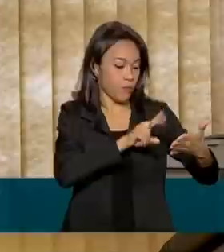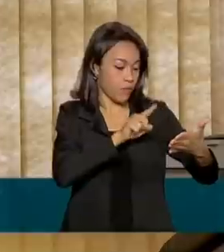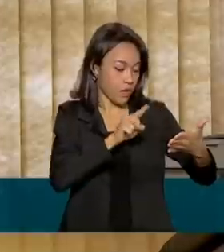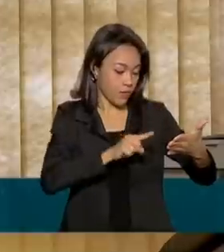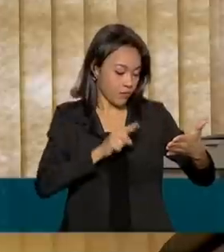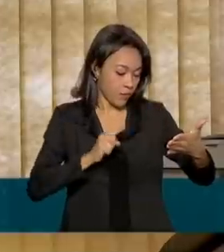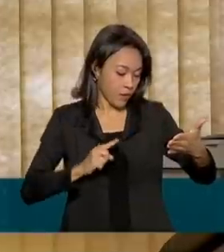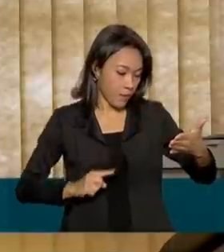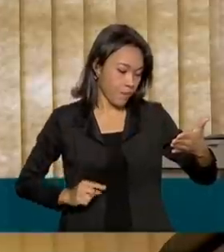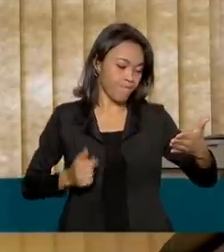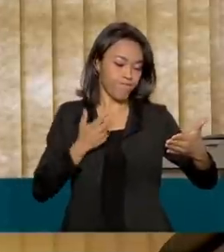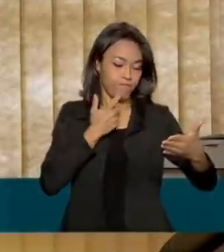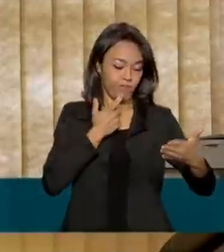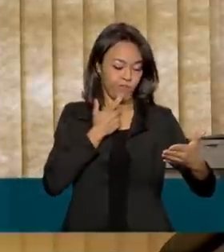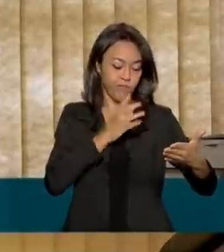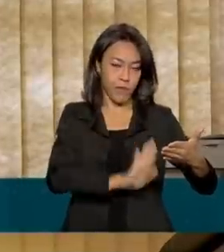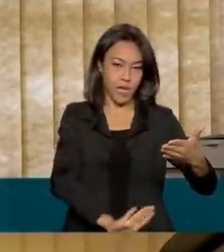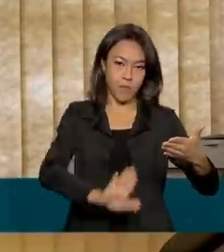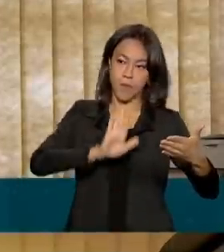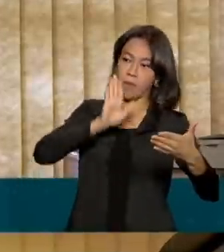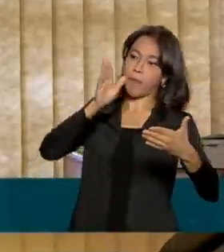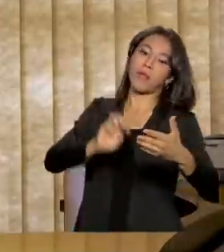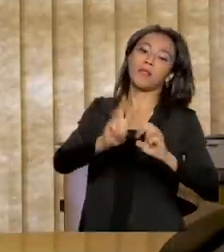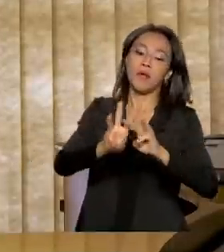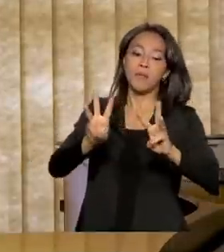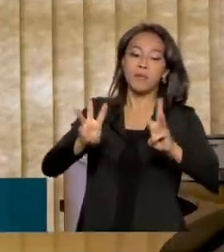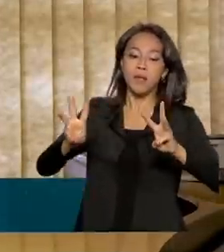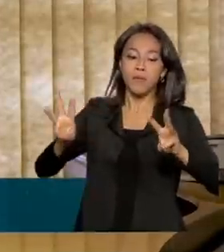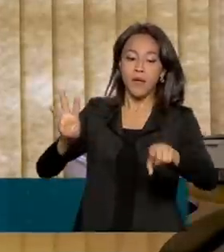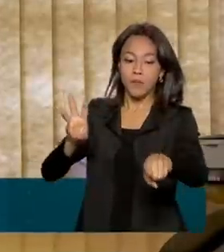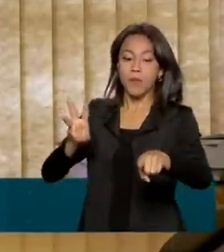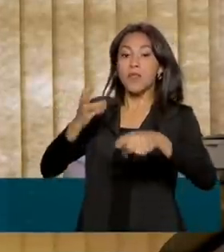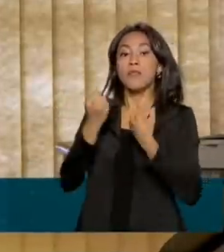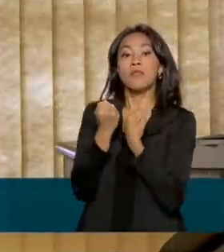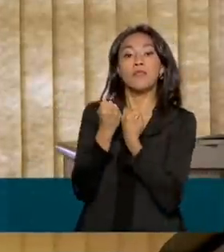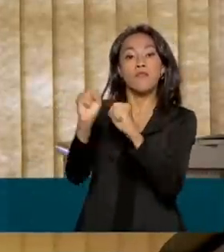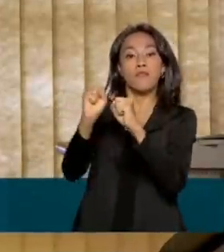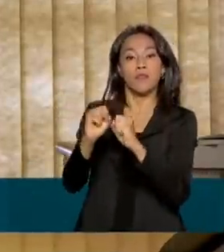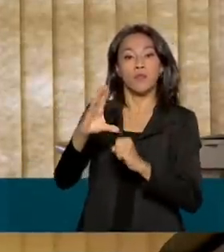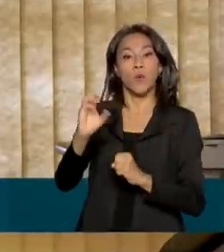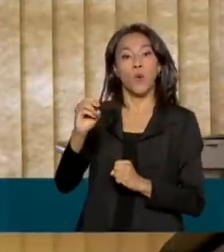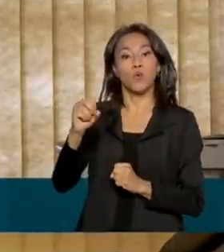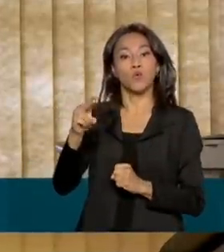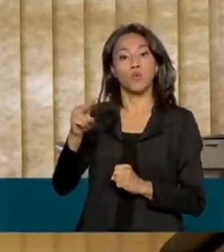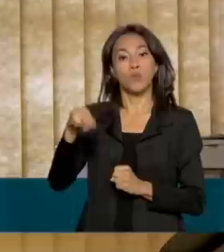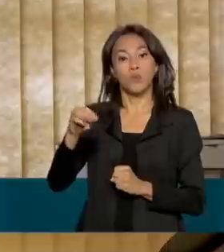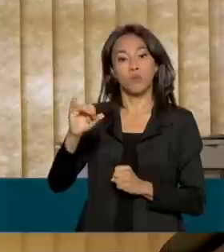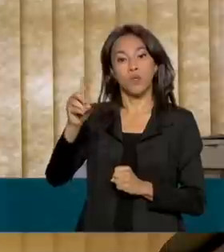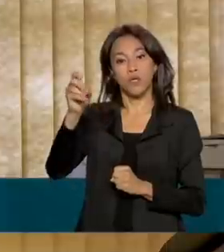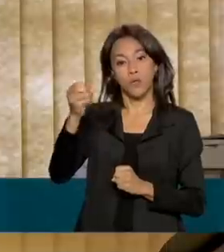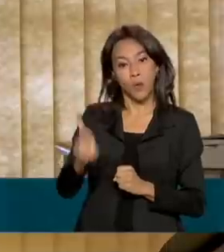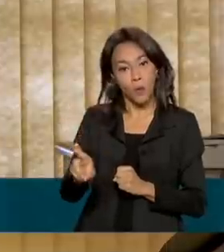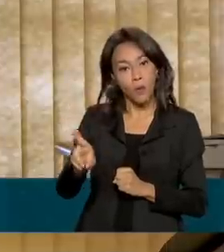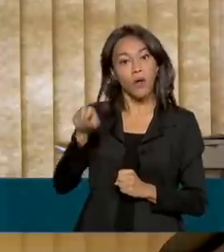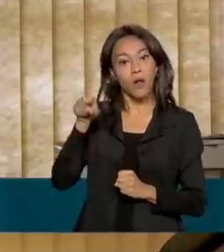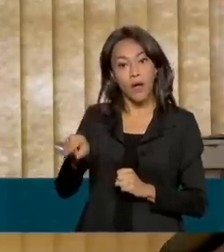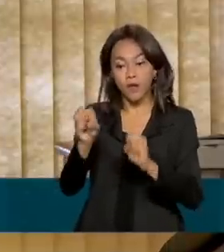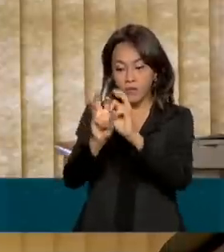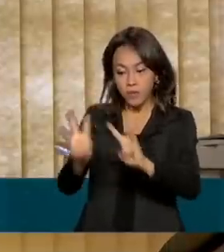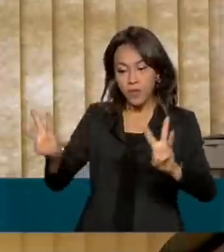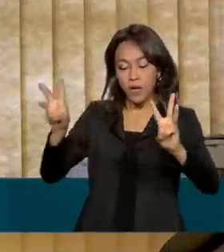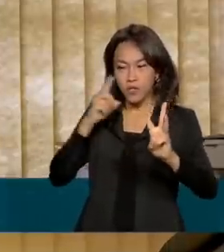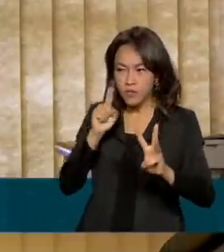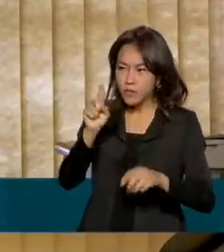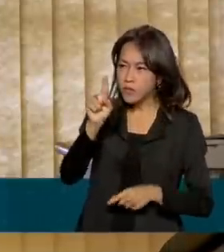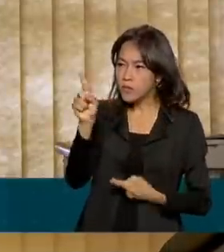consulta, procurem o site www.defesadoconsumidor.gov.br. Lá, o site da Escola